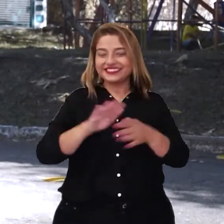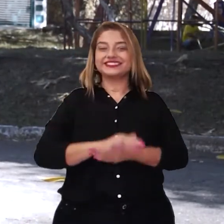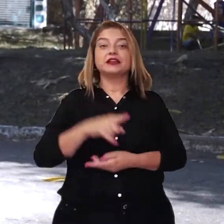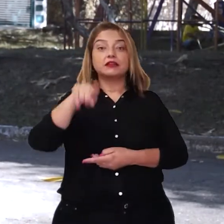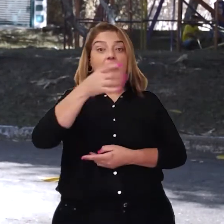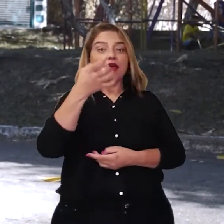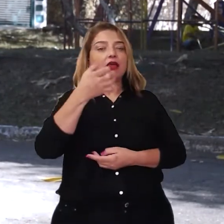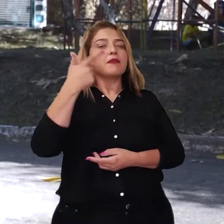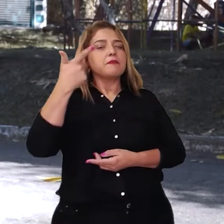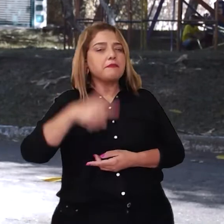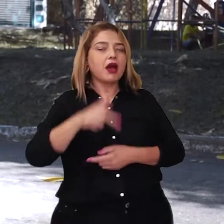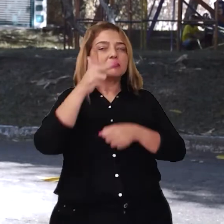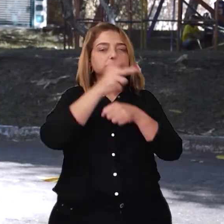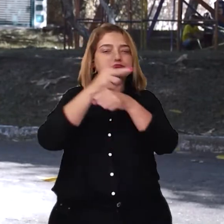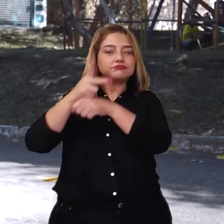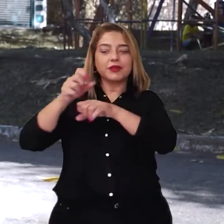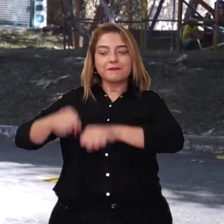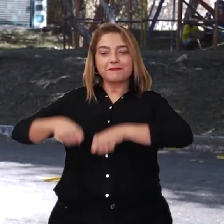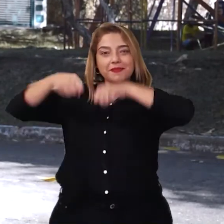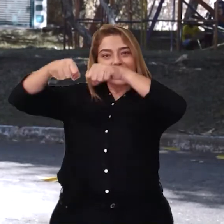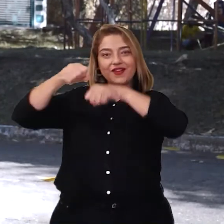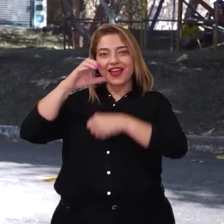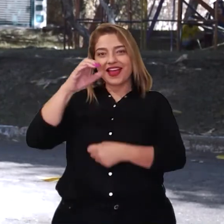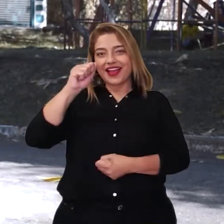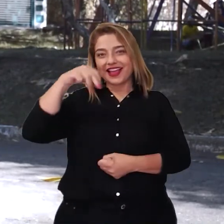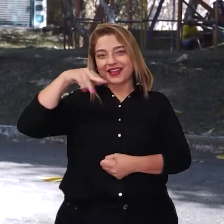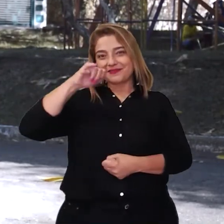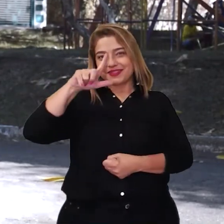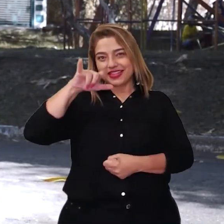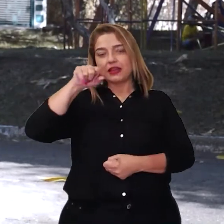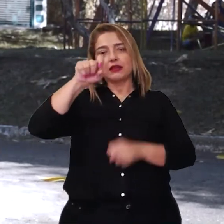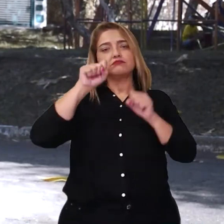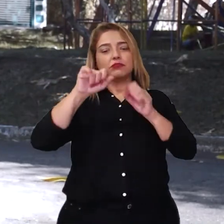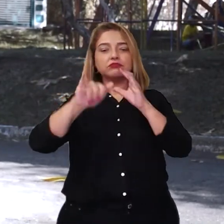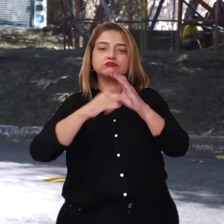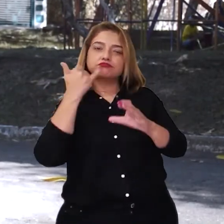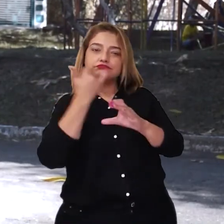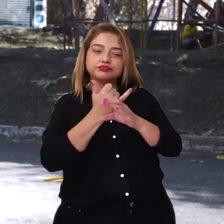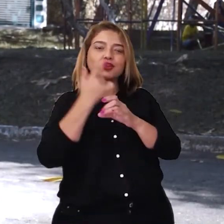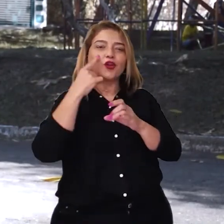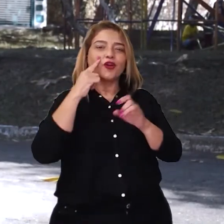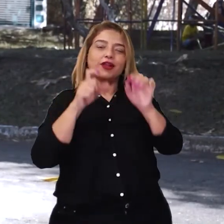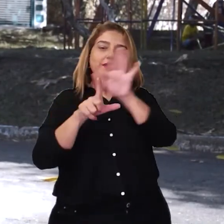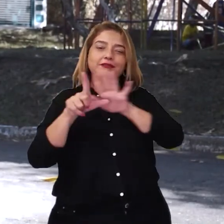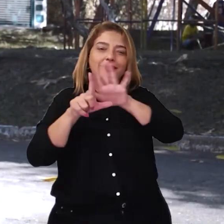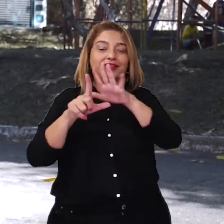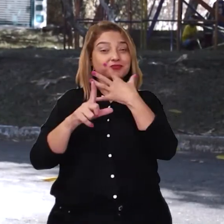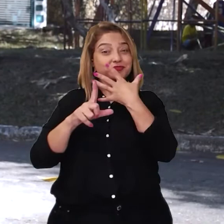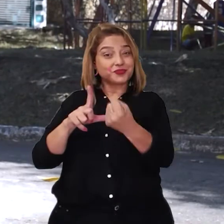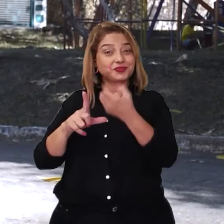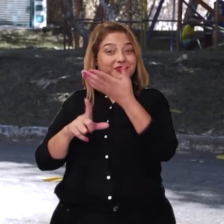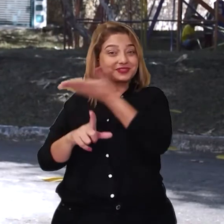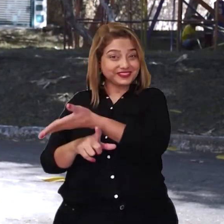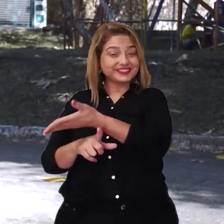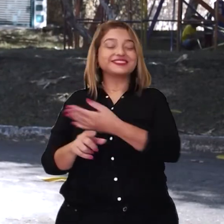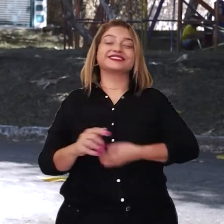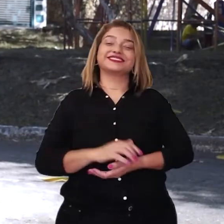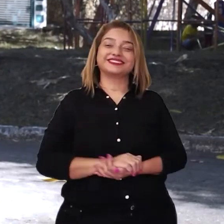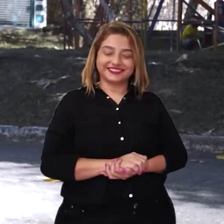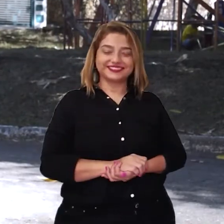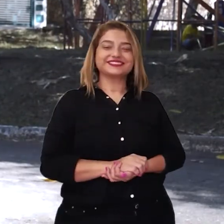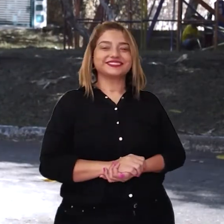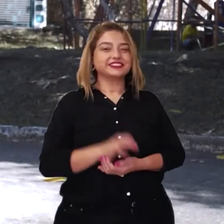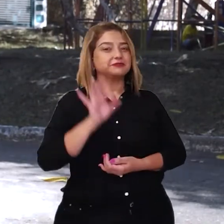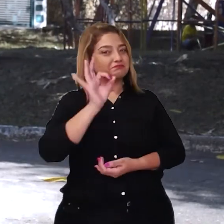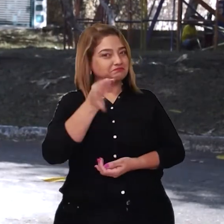assistir mais vídeos da turma do baú da Camilinha, é só acessar o canal deles no YouTube, através desse QR Code que aparecendo aí na sua tela.